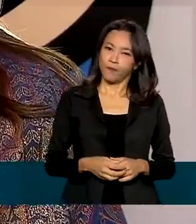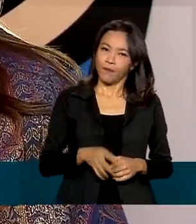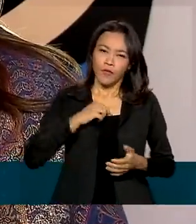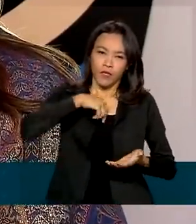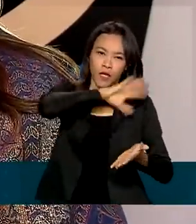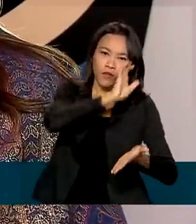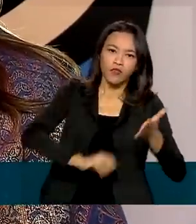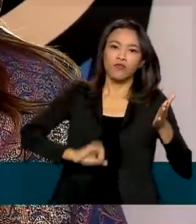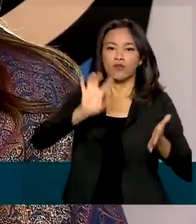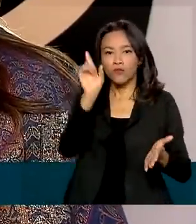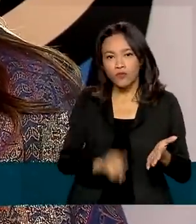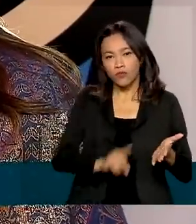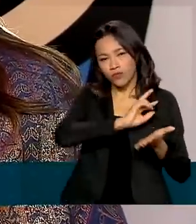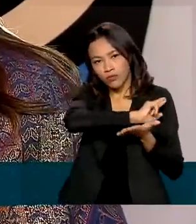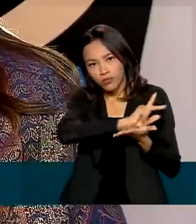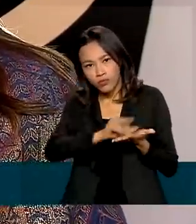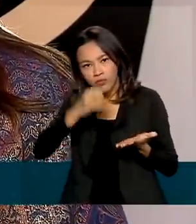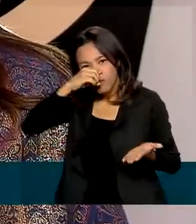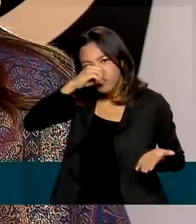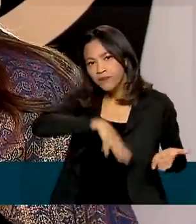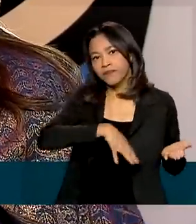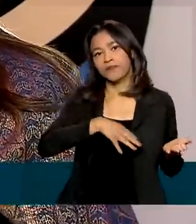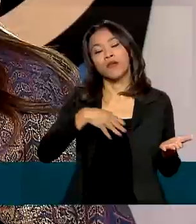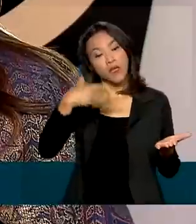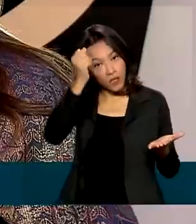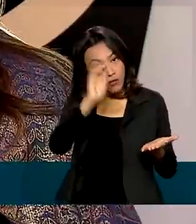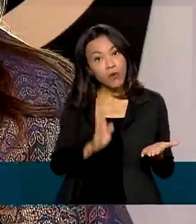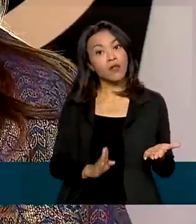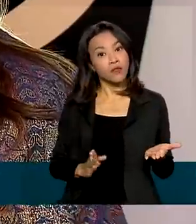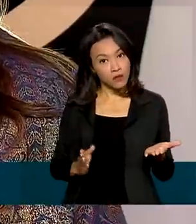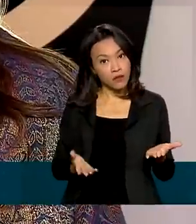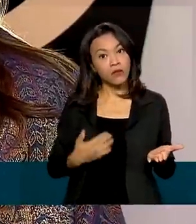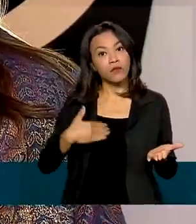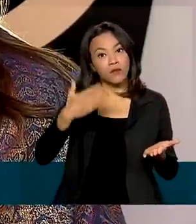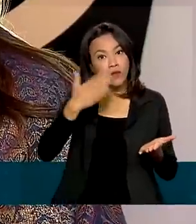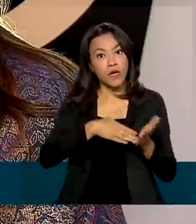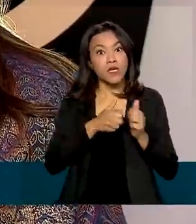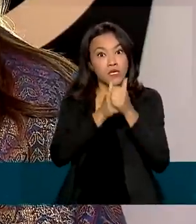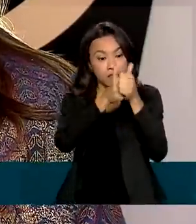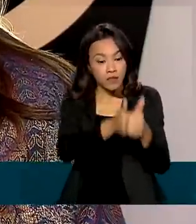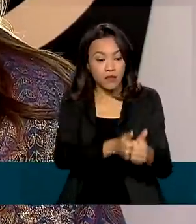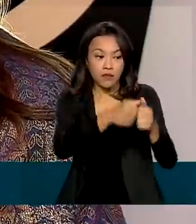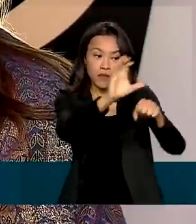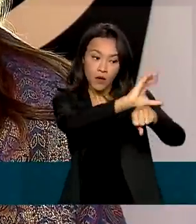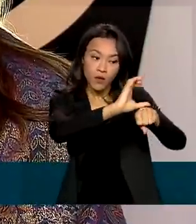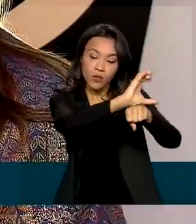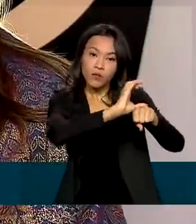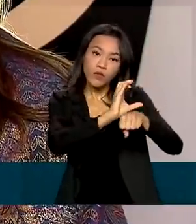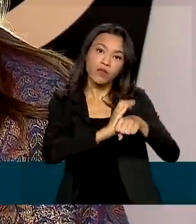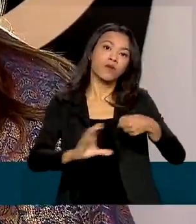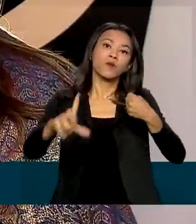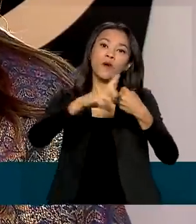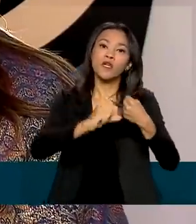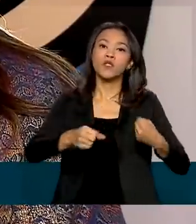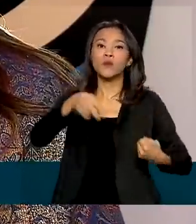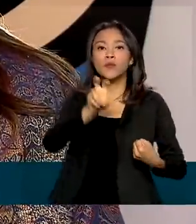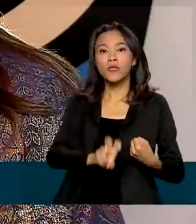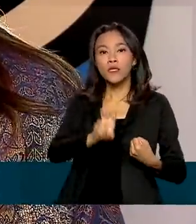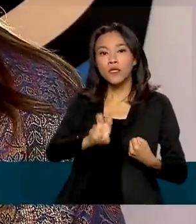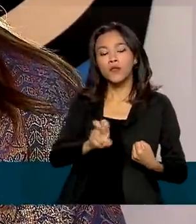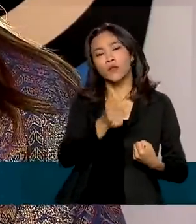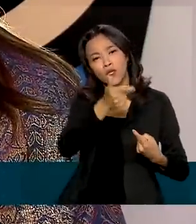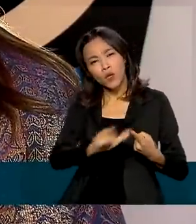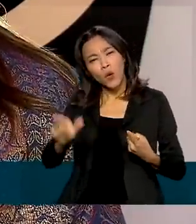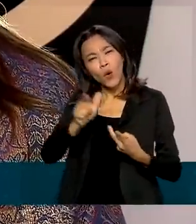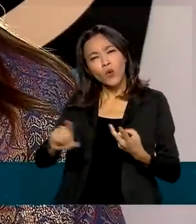direitos, das quais o Brasil hoje reconhece através da Constituição Federal, no artigo 5º, e também em